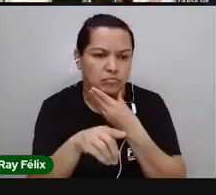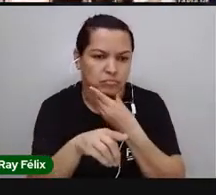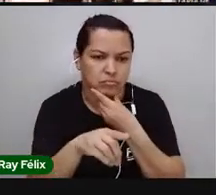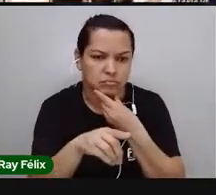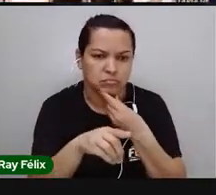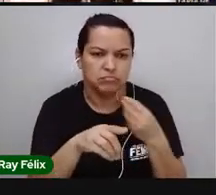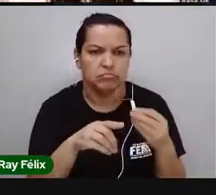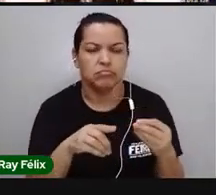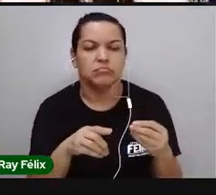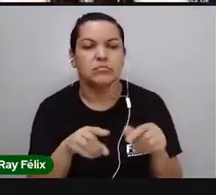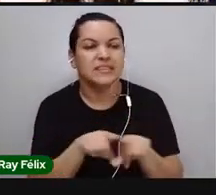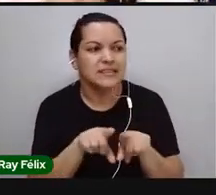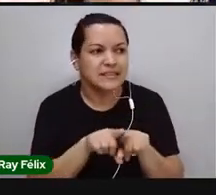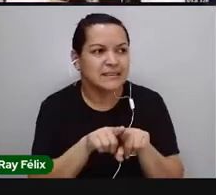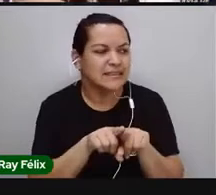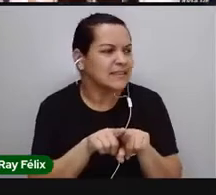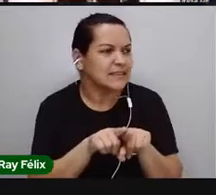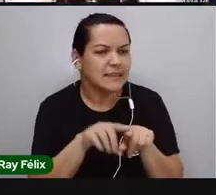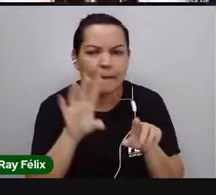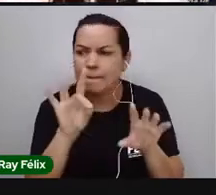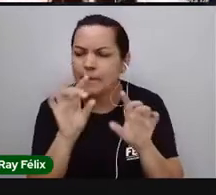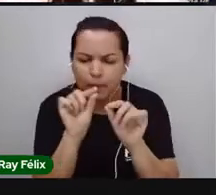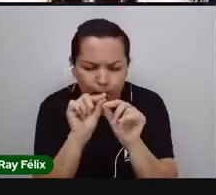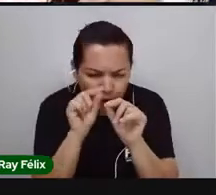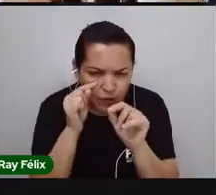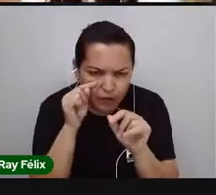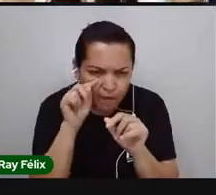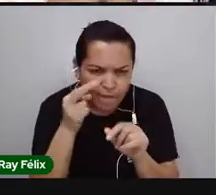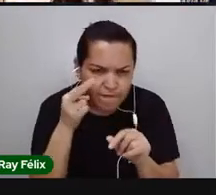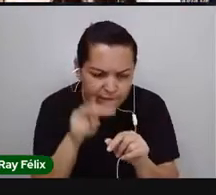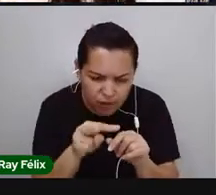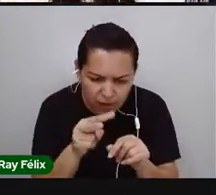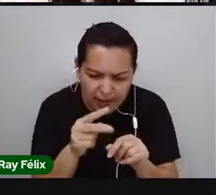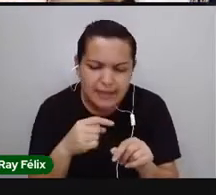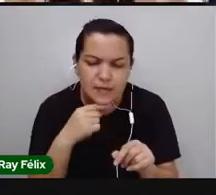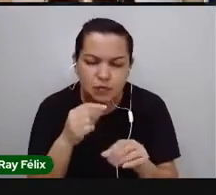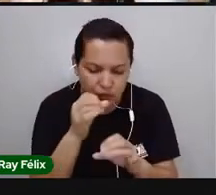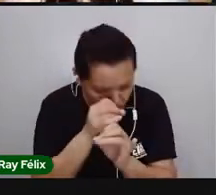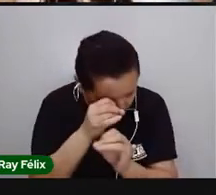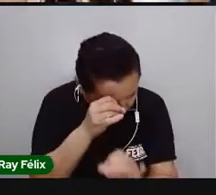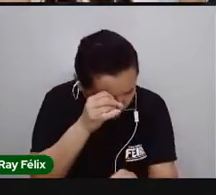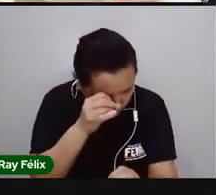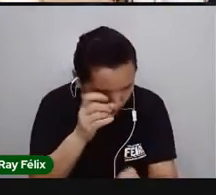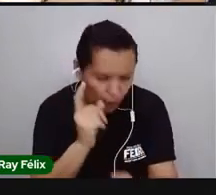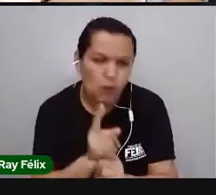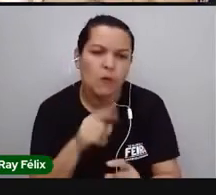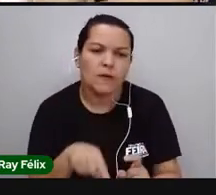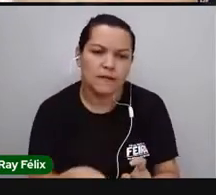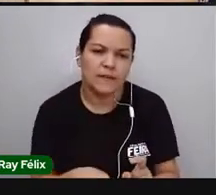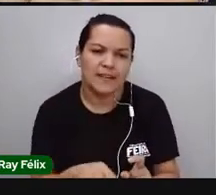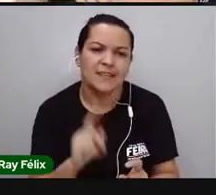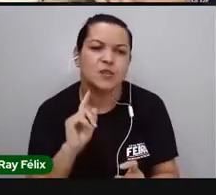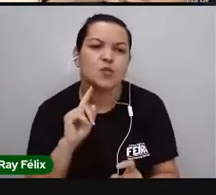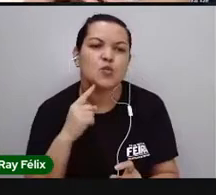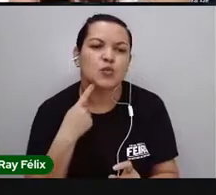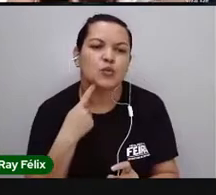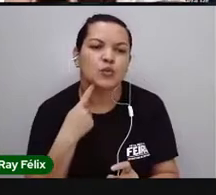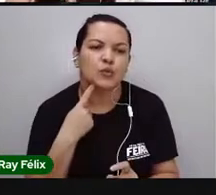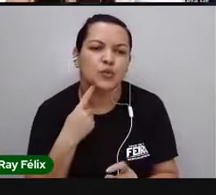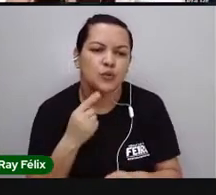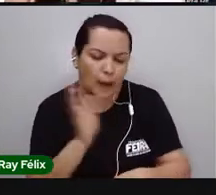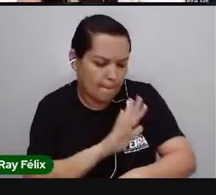partículas que vão... Podem sujar o nosso corpo, a nossa pele. E a nossa pele, né? Esse